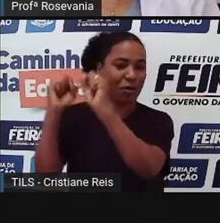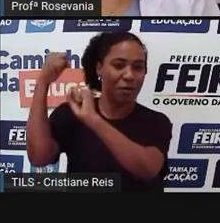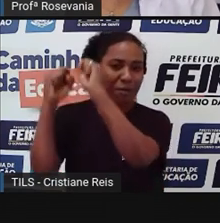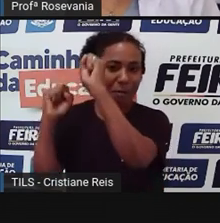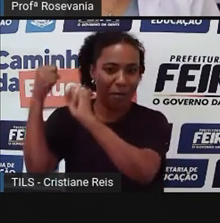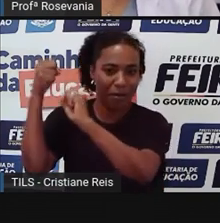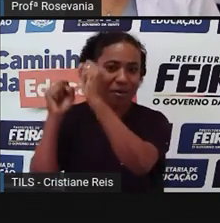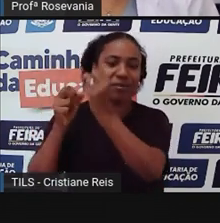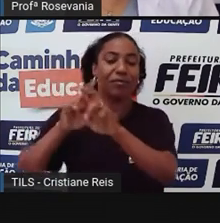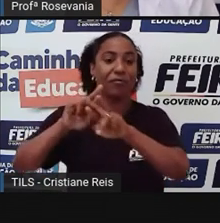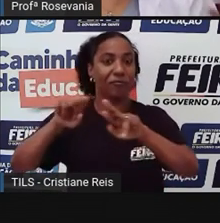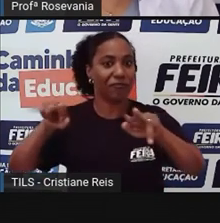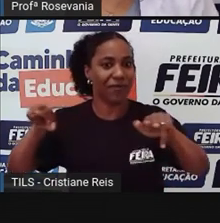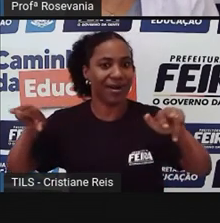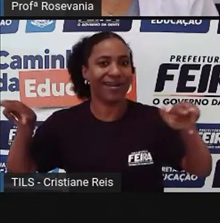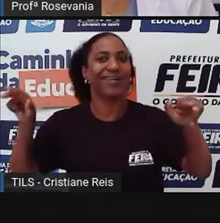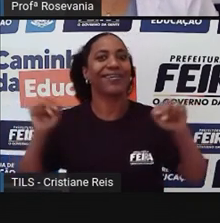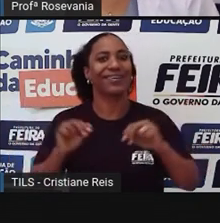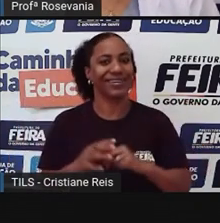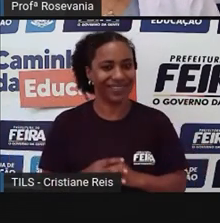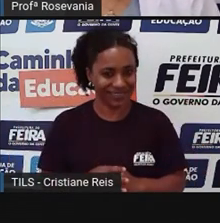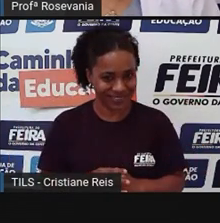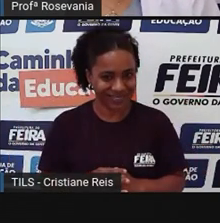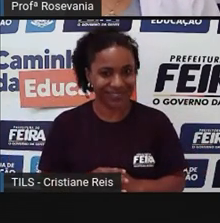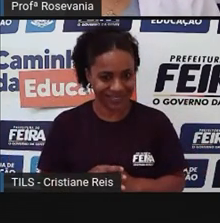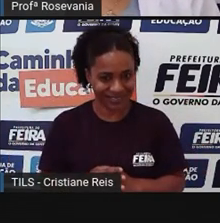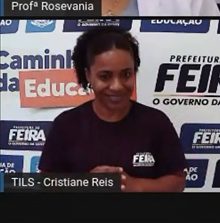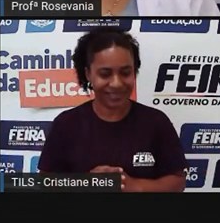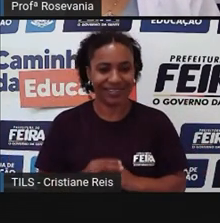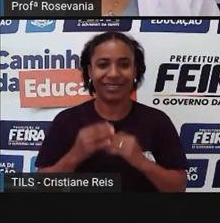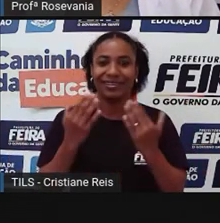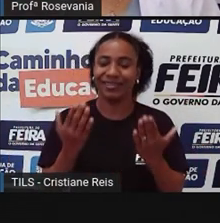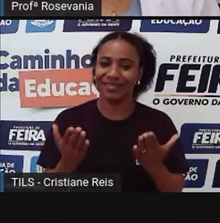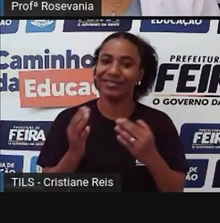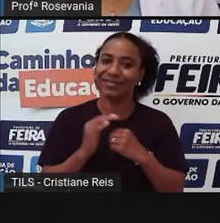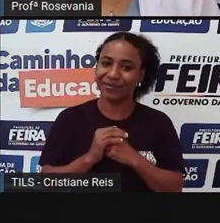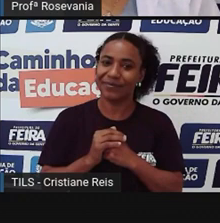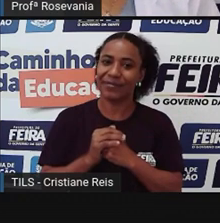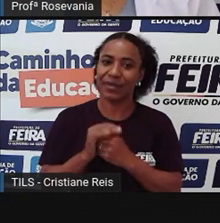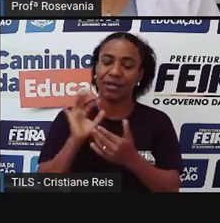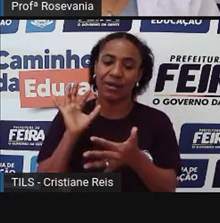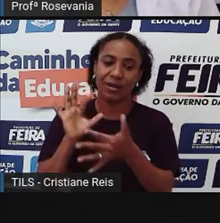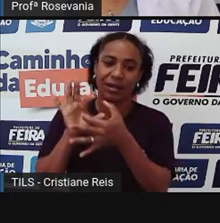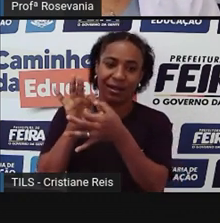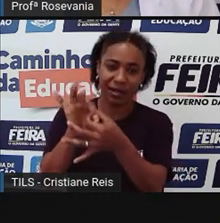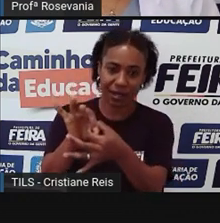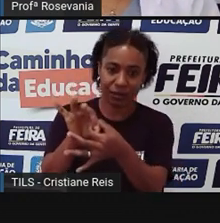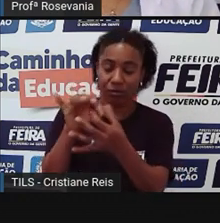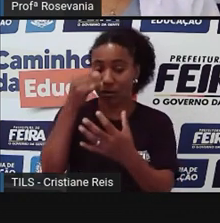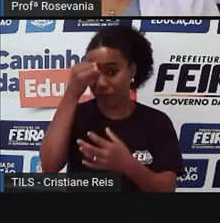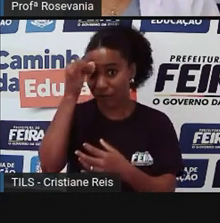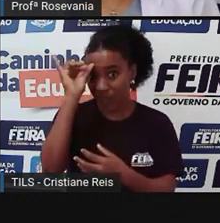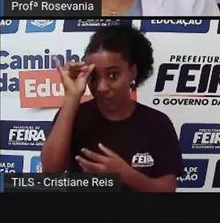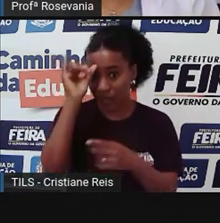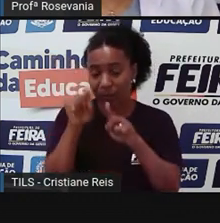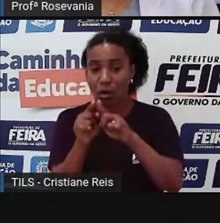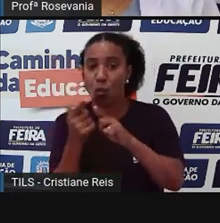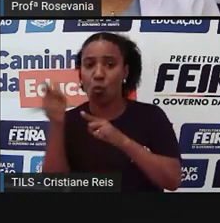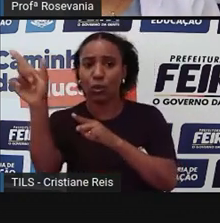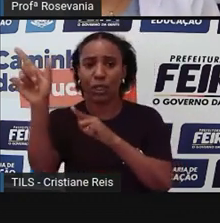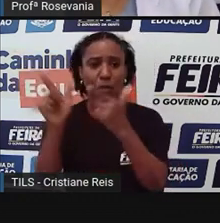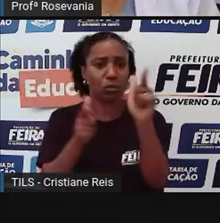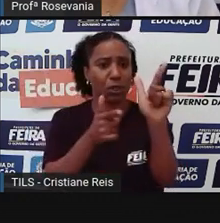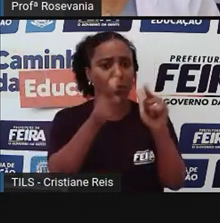então tem um espaço, né, tecnológico, as maquinarias, não só ligado especificamente ao gado, mas também ligado a coisas da